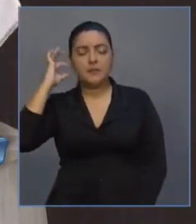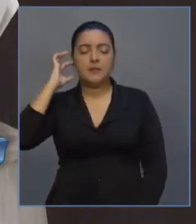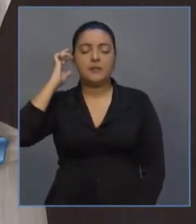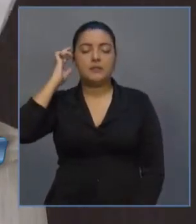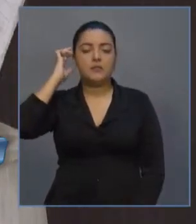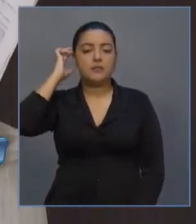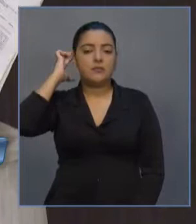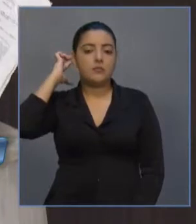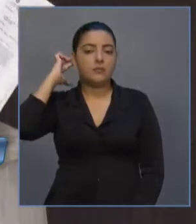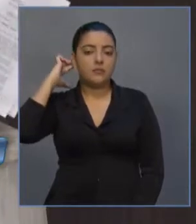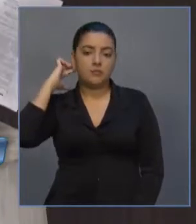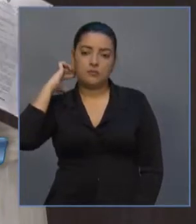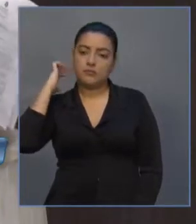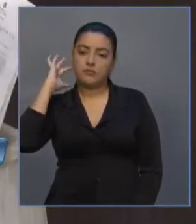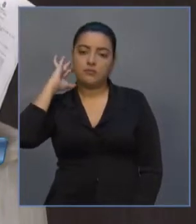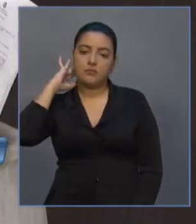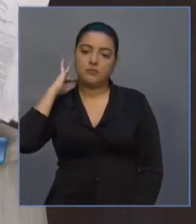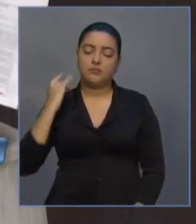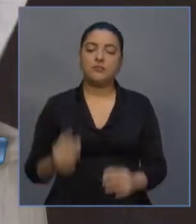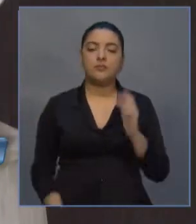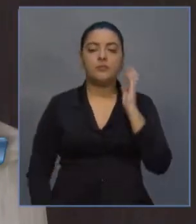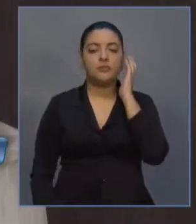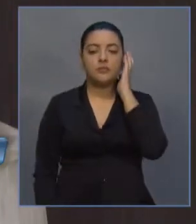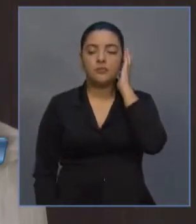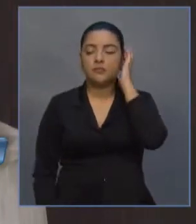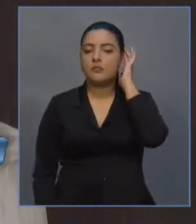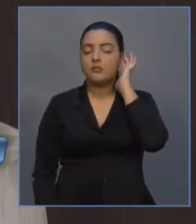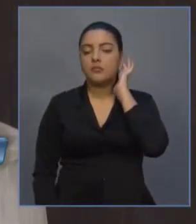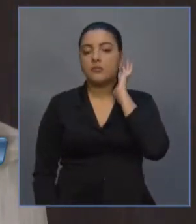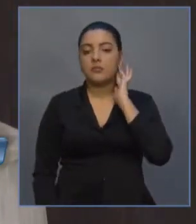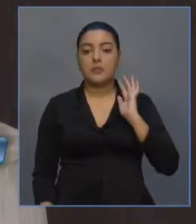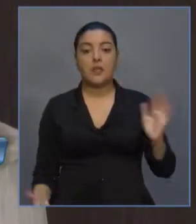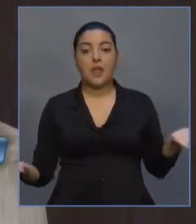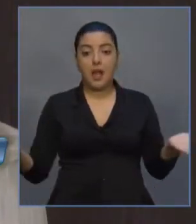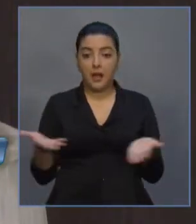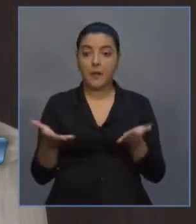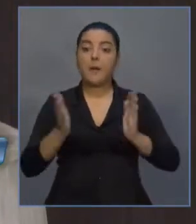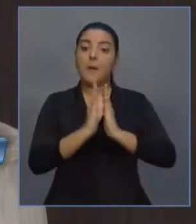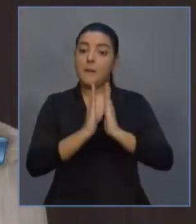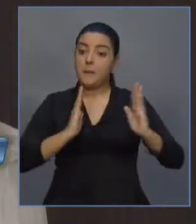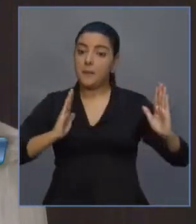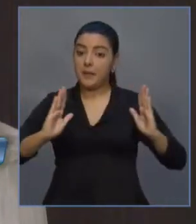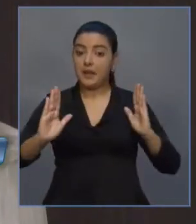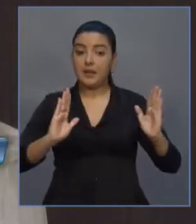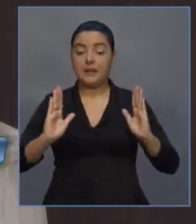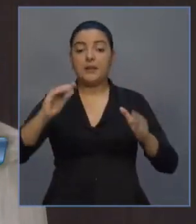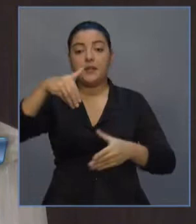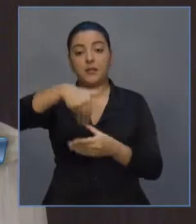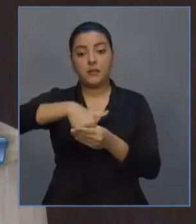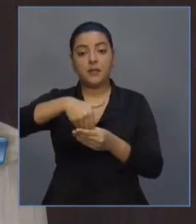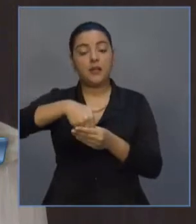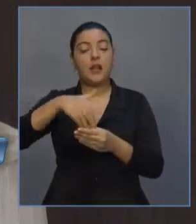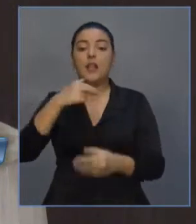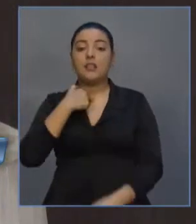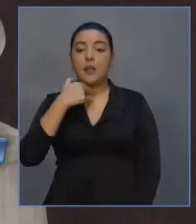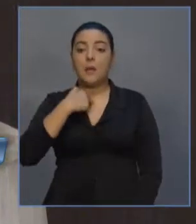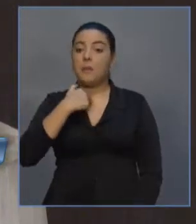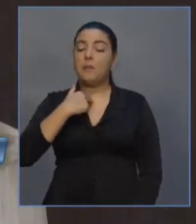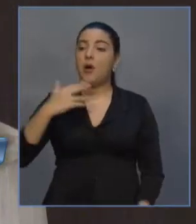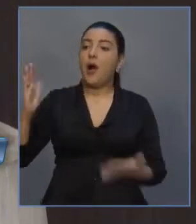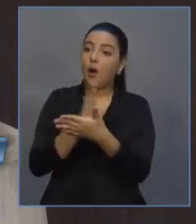feita esta imoralidade em junho, chega agora, durante o período eleitoral, sob vedação eleitoral,